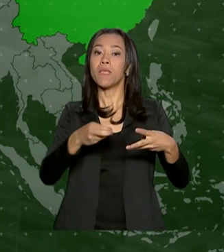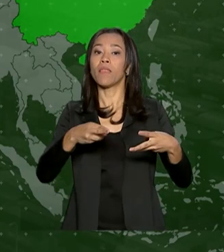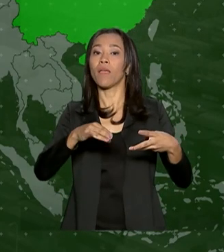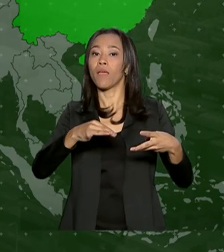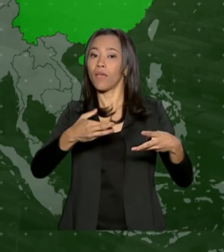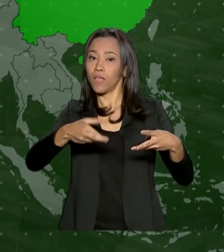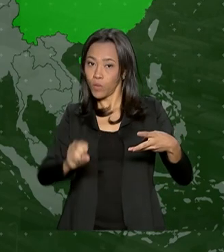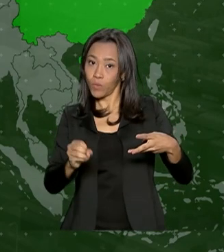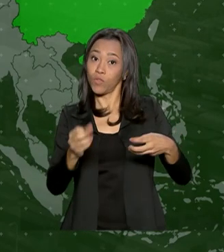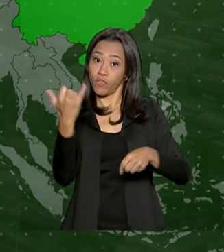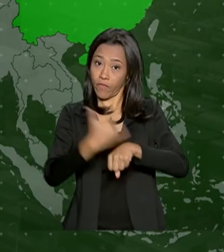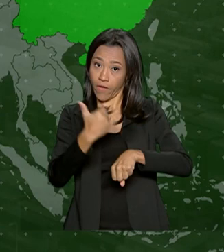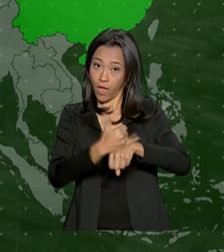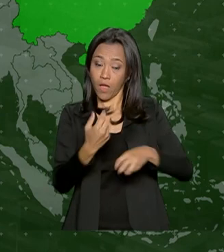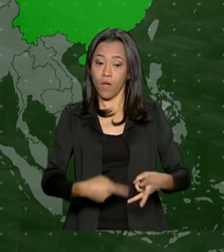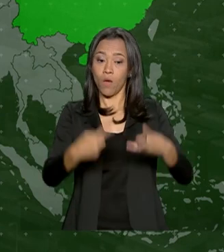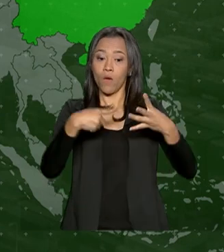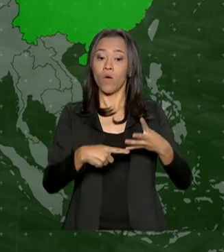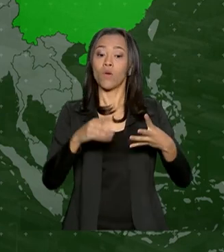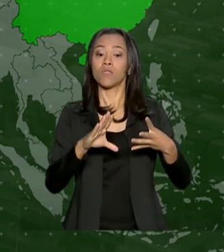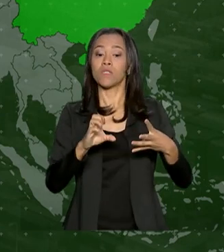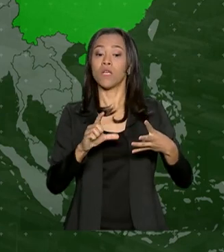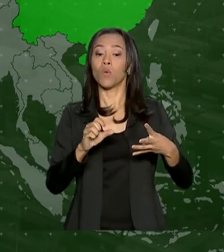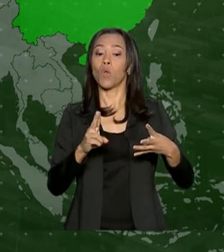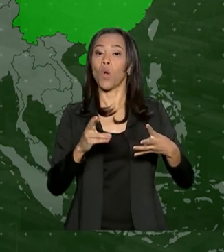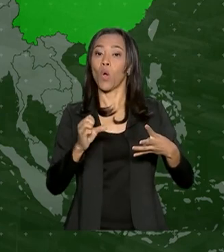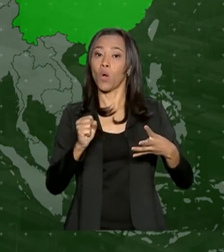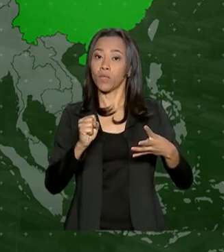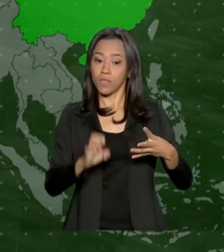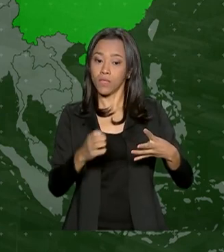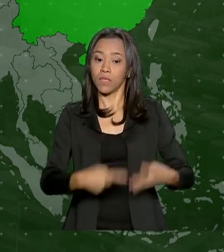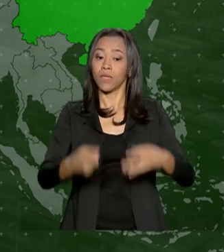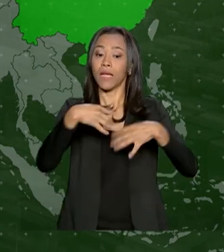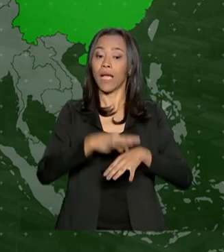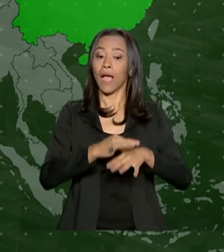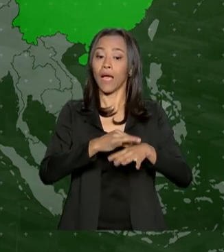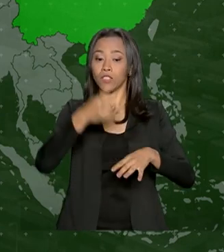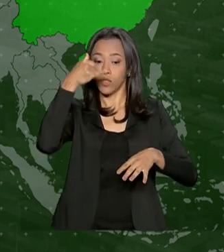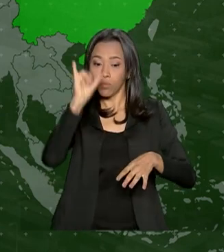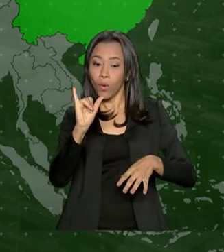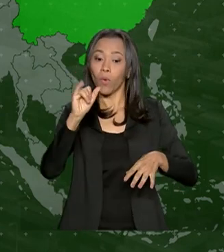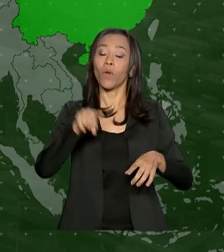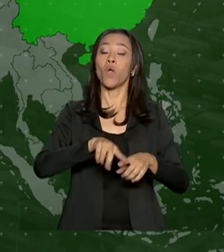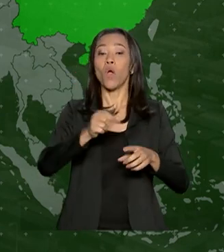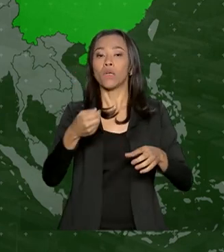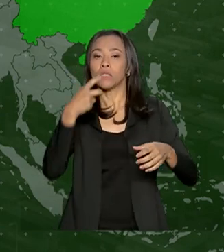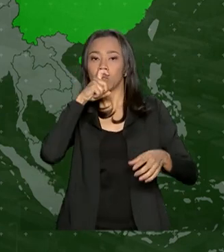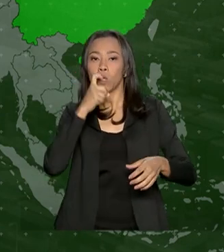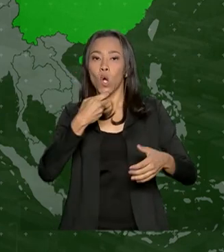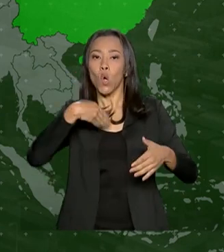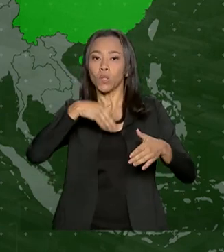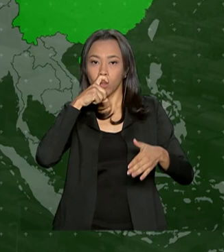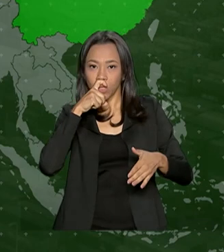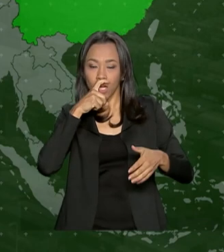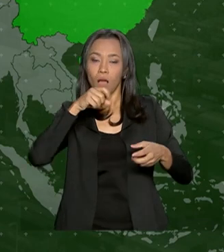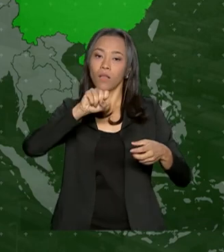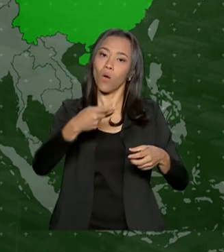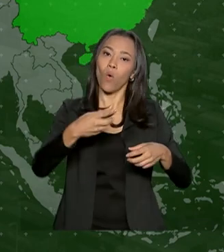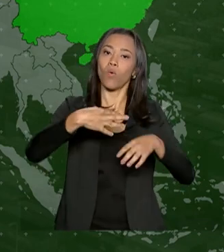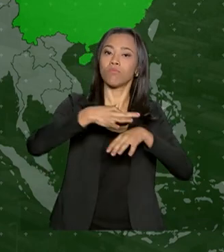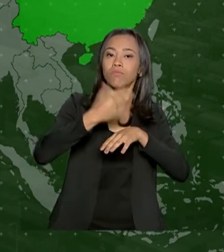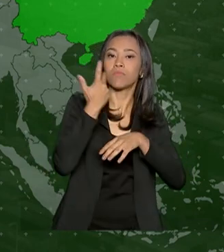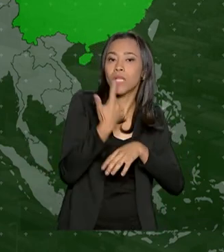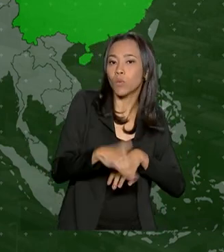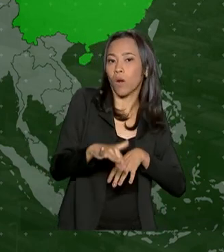e seus concentrados, celulose, carne bovina congelada, fresca ou refrigerada. E os principais